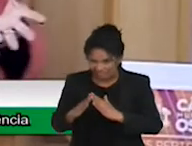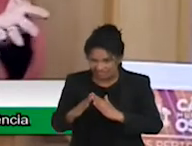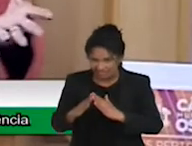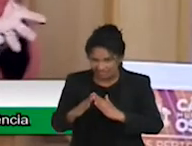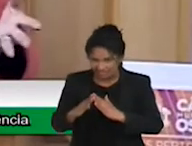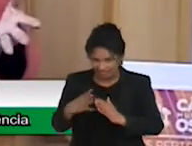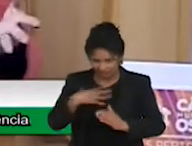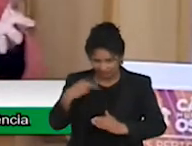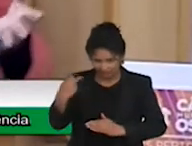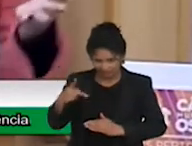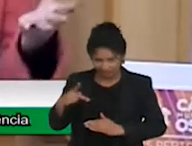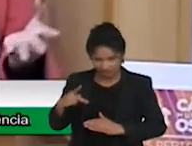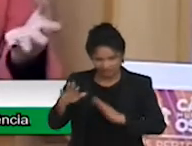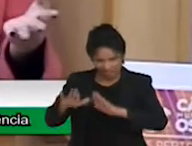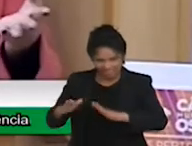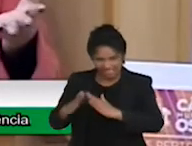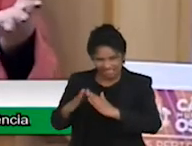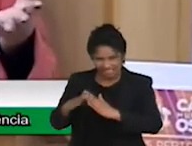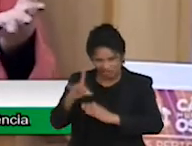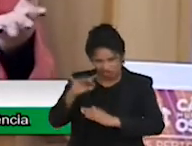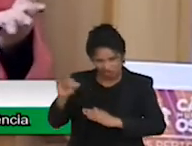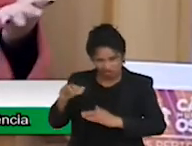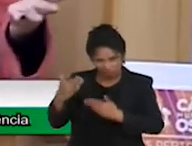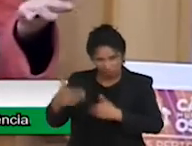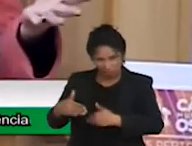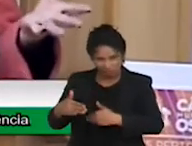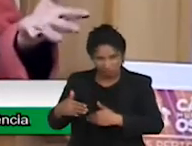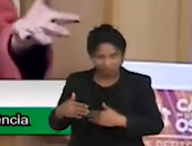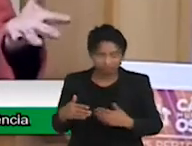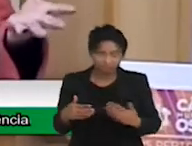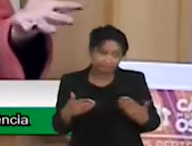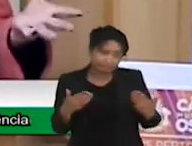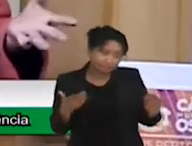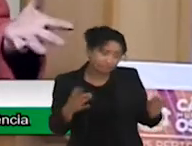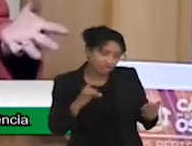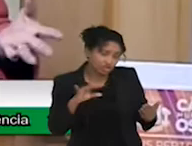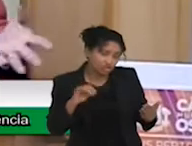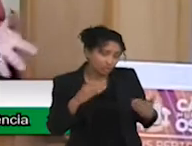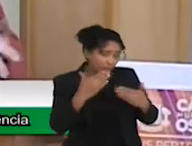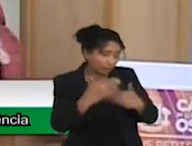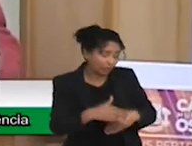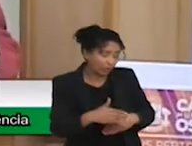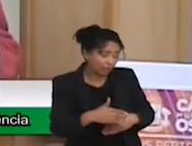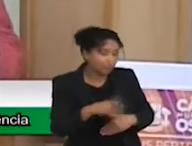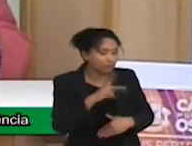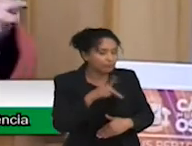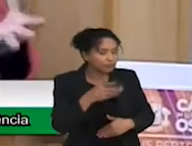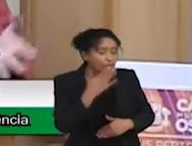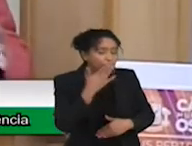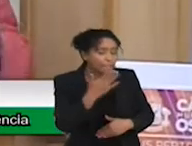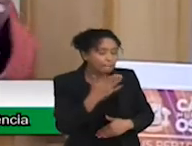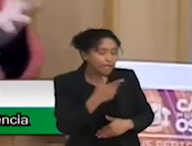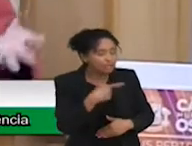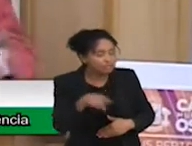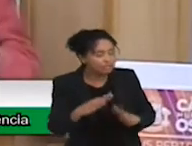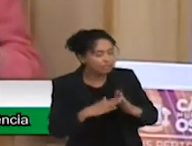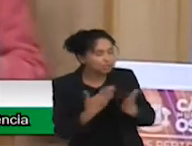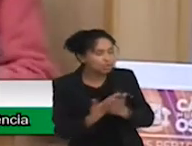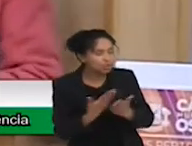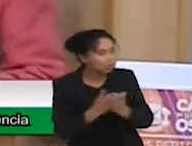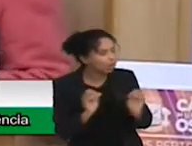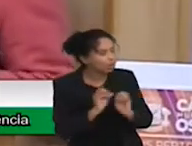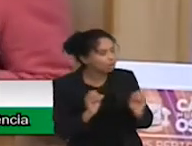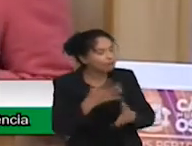Eu falei... Ela perde a prova lá. Ana Paula. No dia de prova, a professora pede para eu não levar, para poder não atrapalhar o